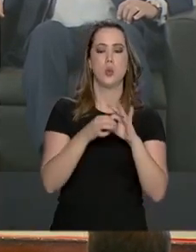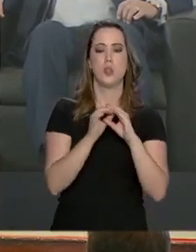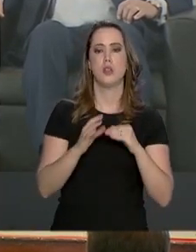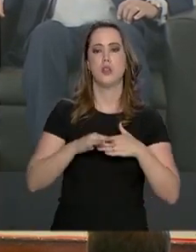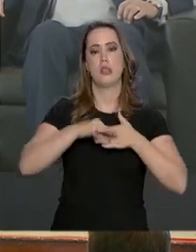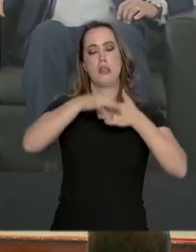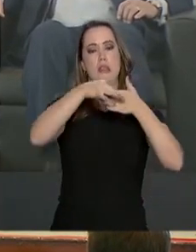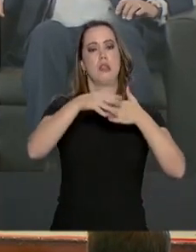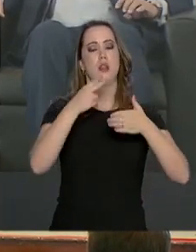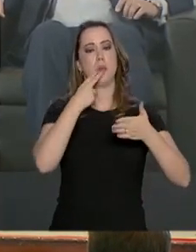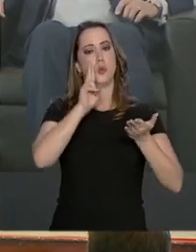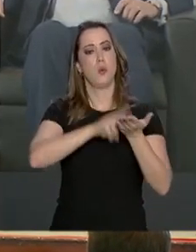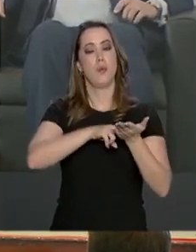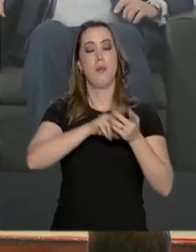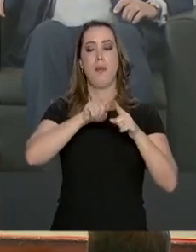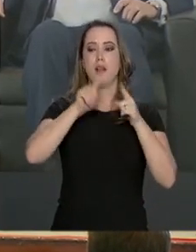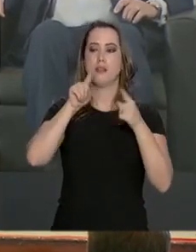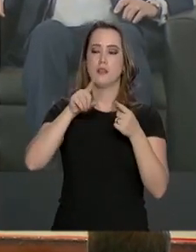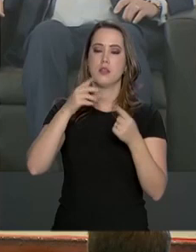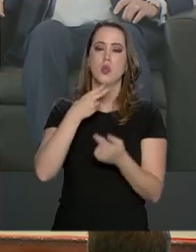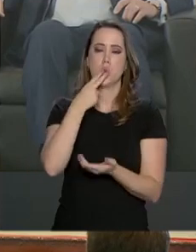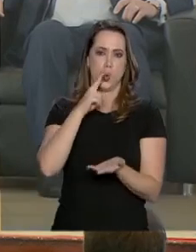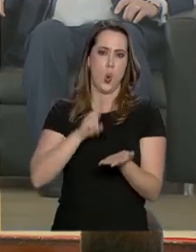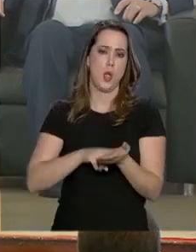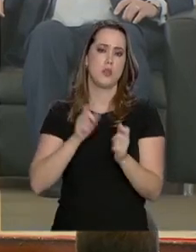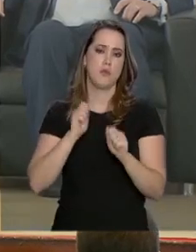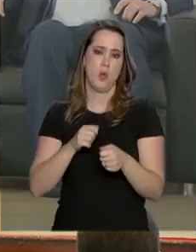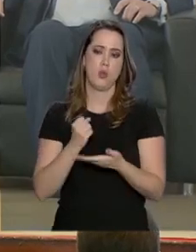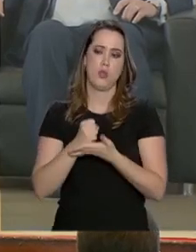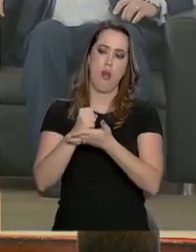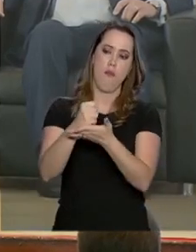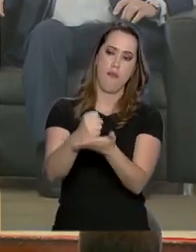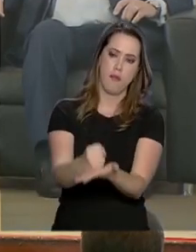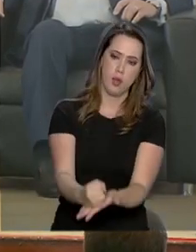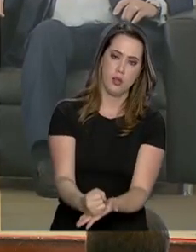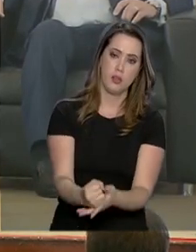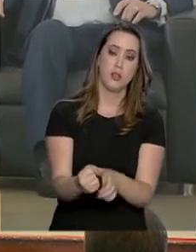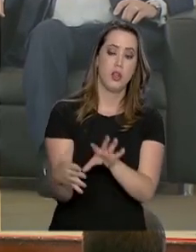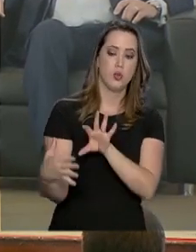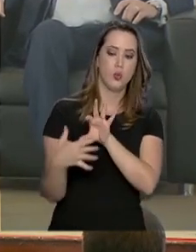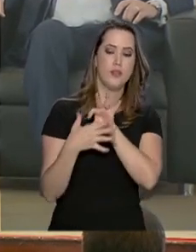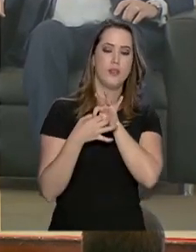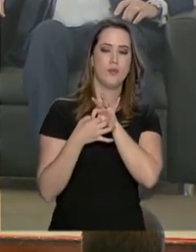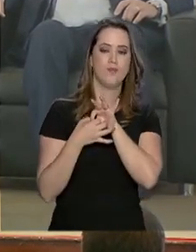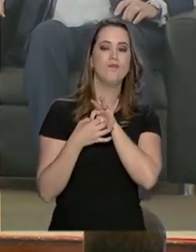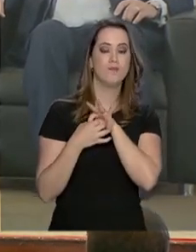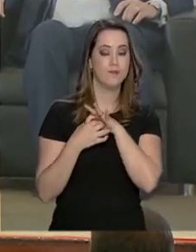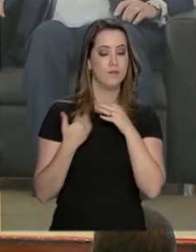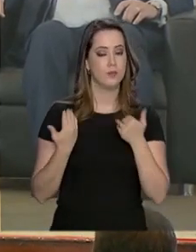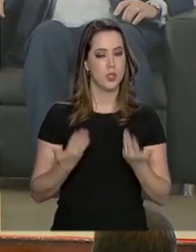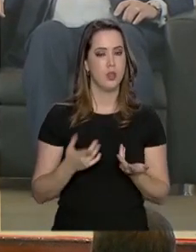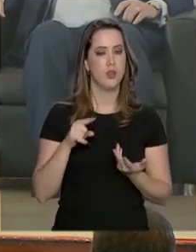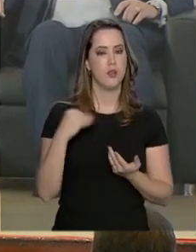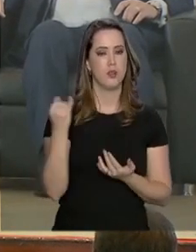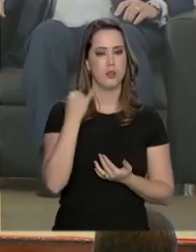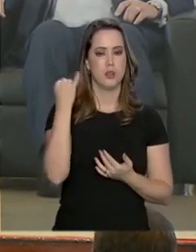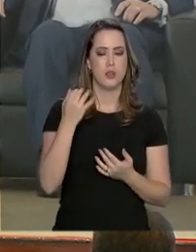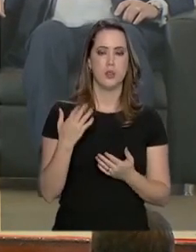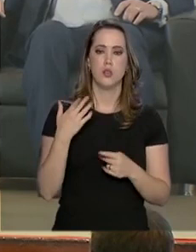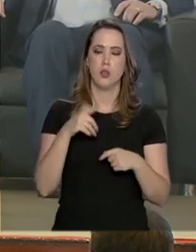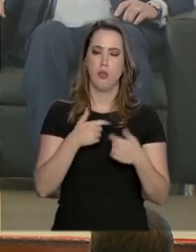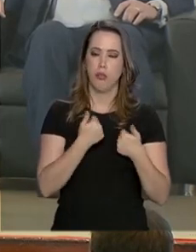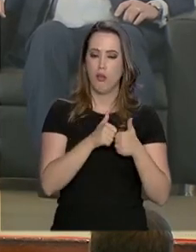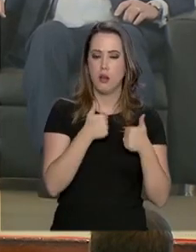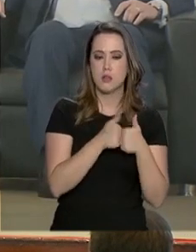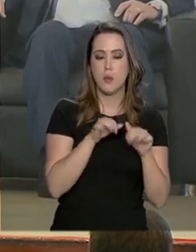encabeçadas pelos Correios, mas que os Correios se colocam como parceiro e como o grande provedor